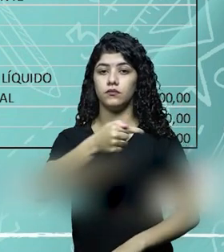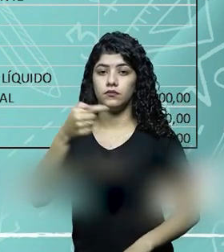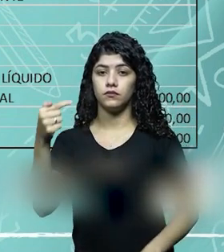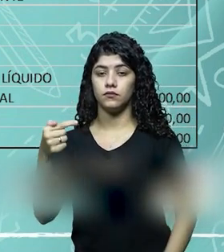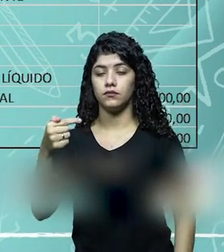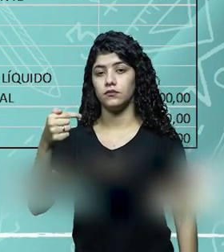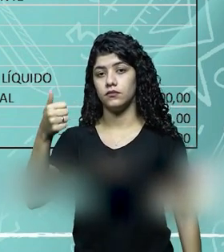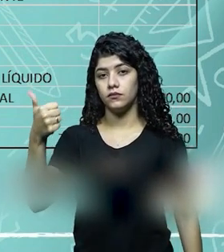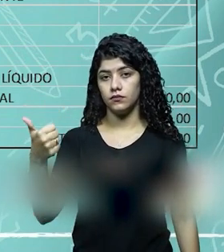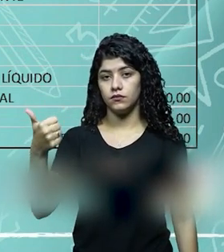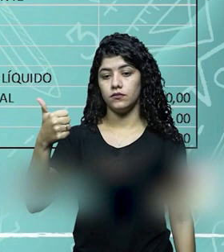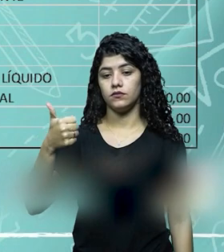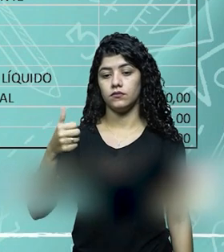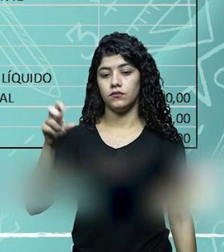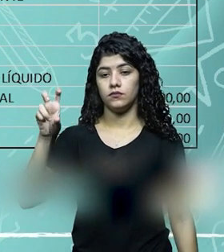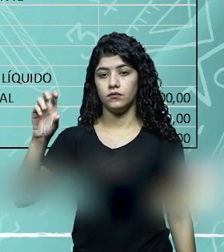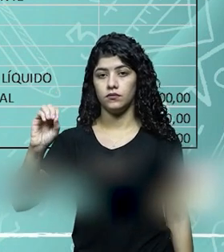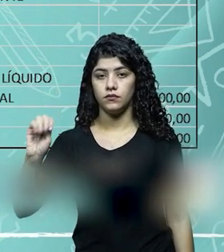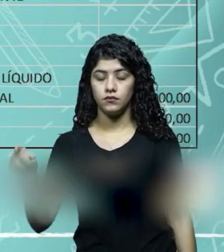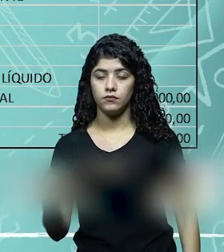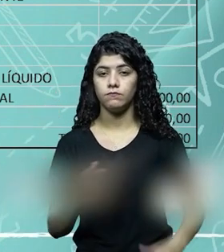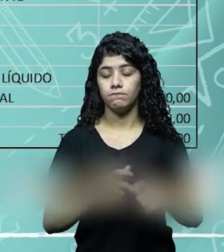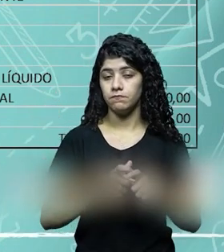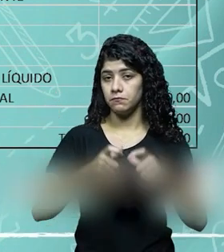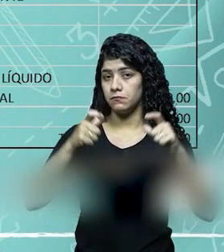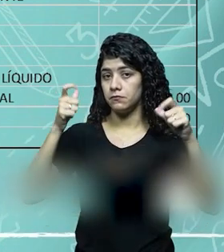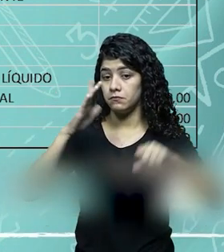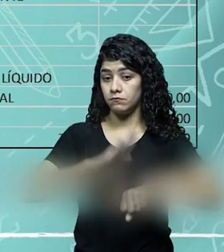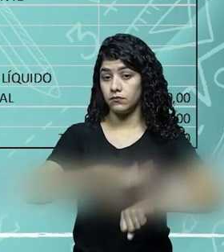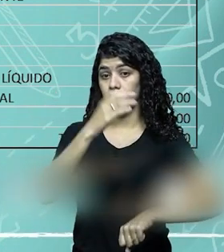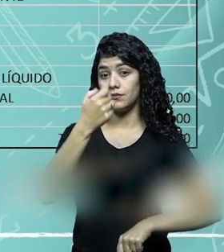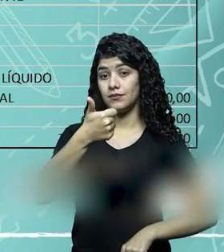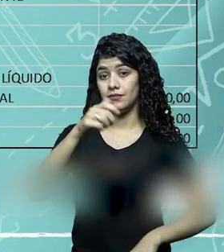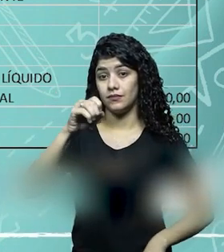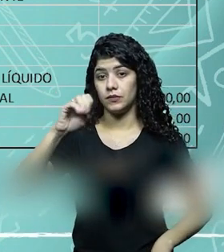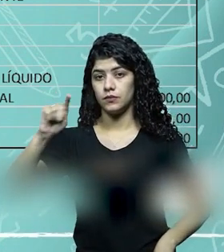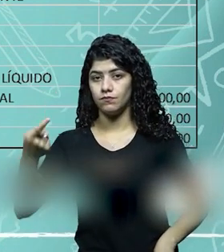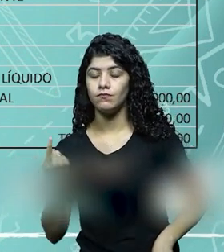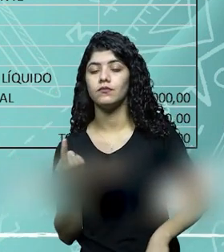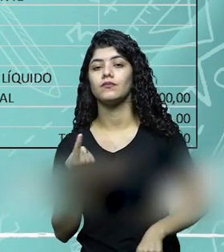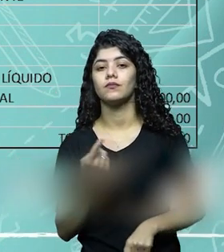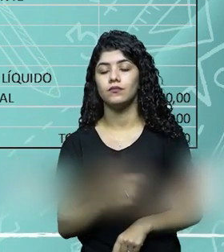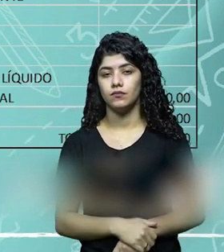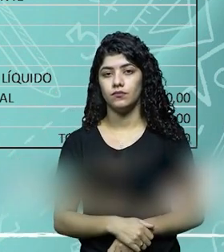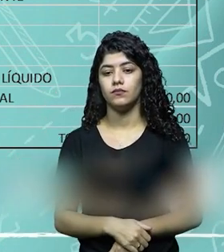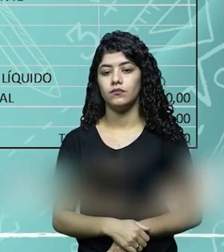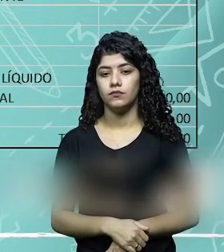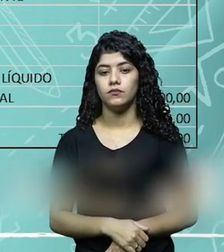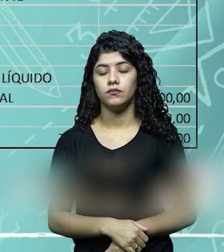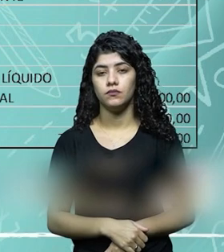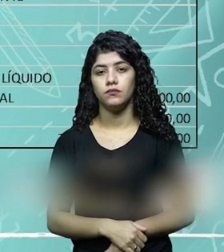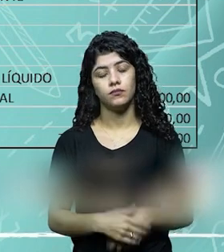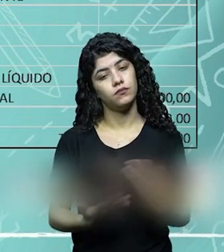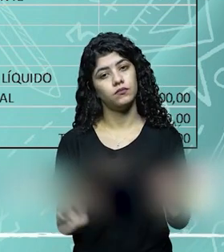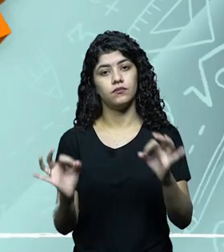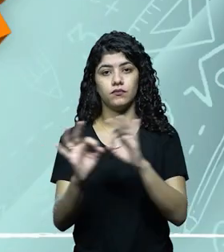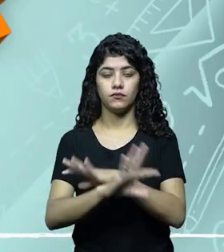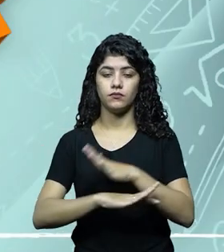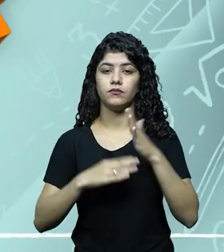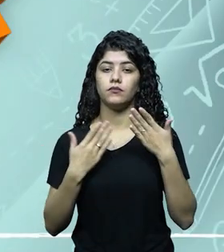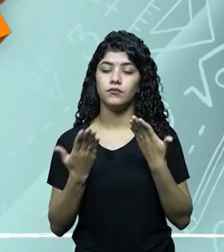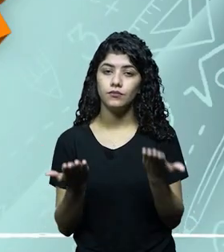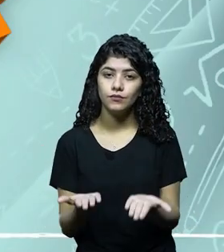aumentou para 771.050, então veja que o patrimônio aumentou bastante, mais de 100.000, quase aproximadamente 100.000,